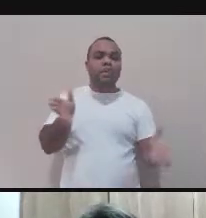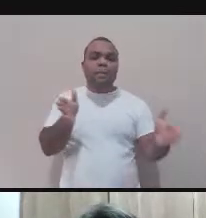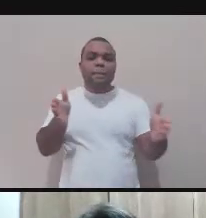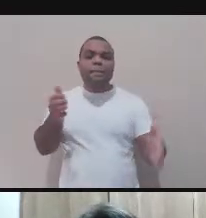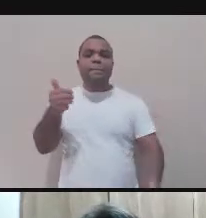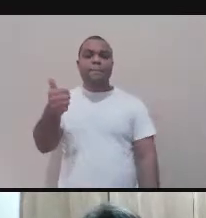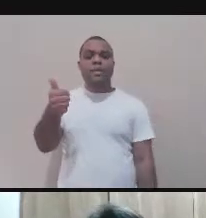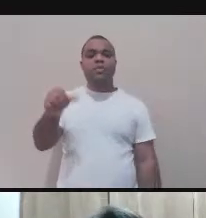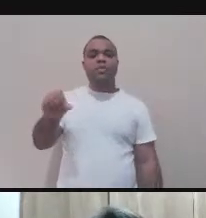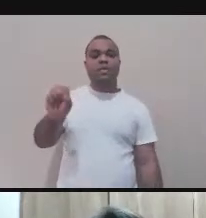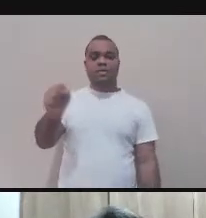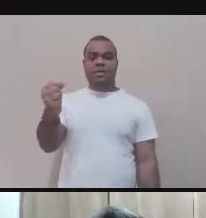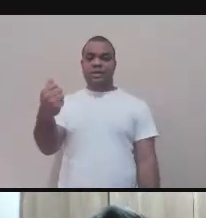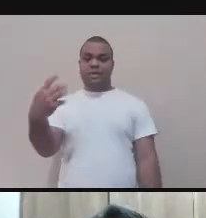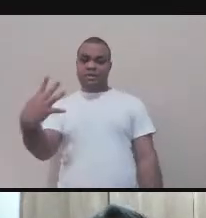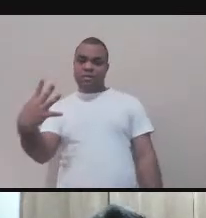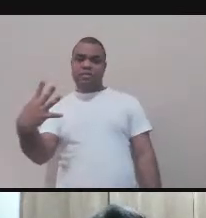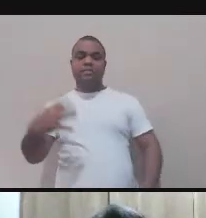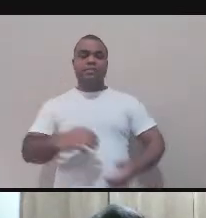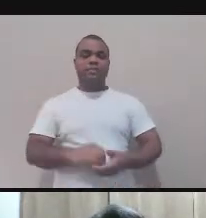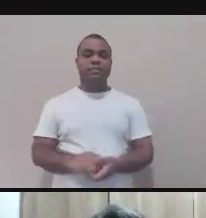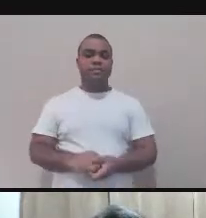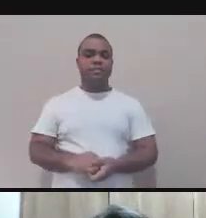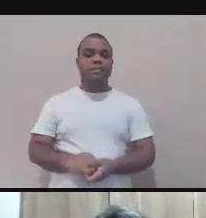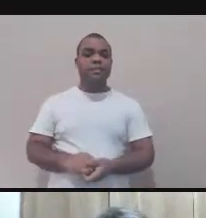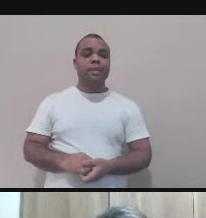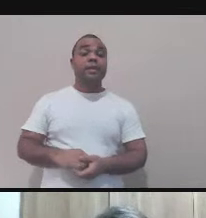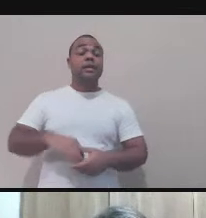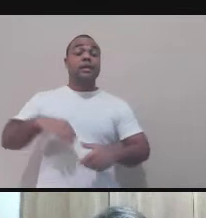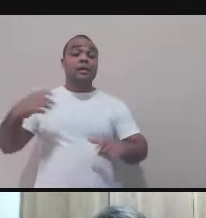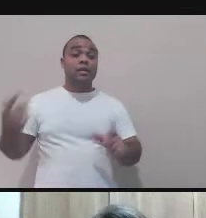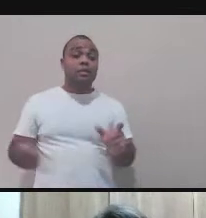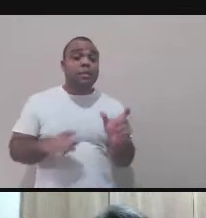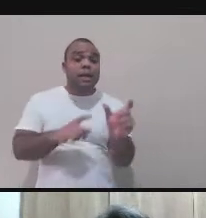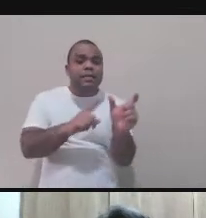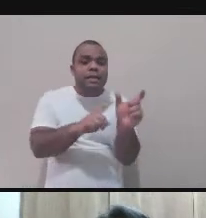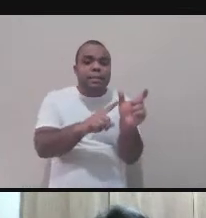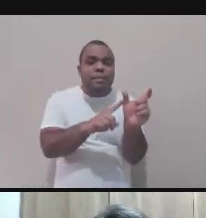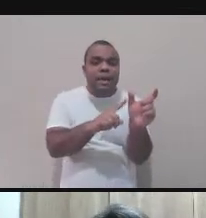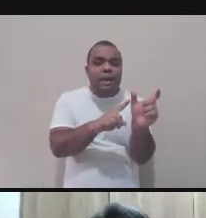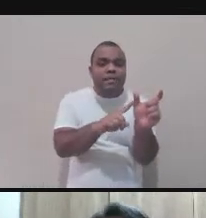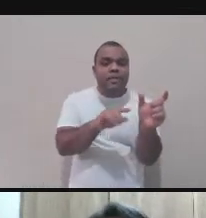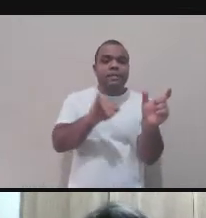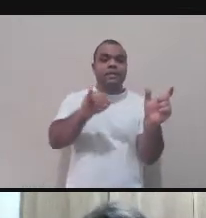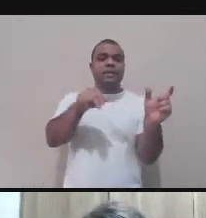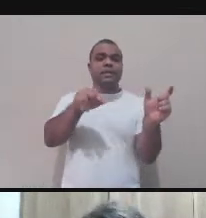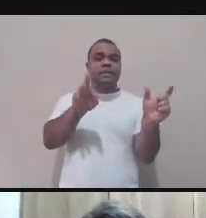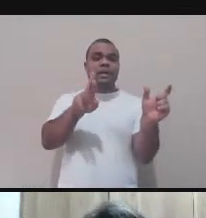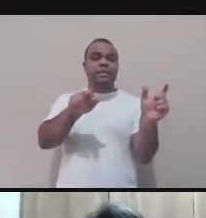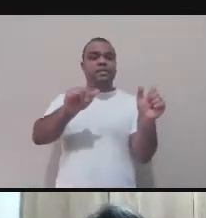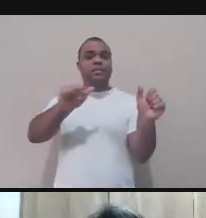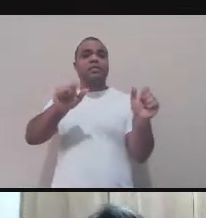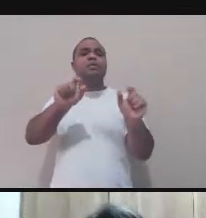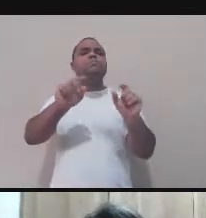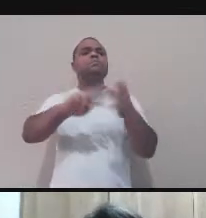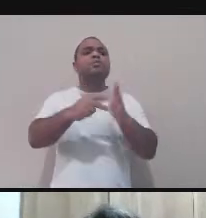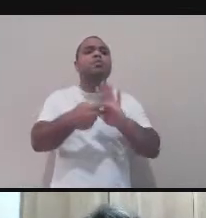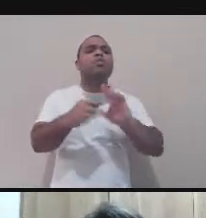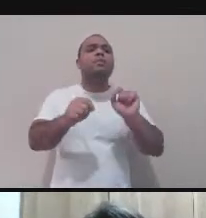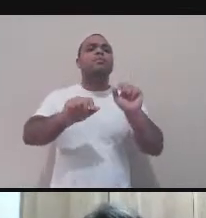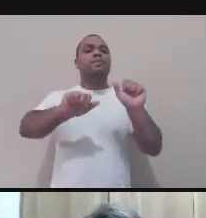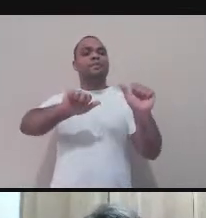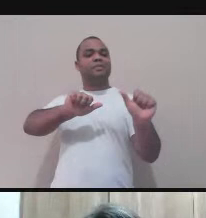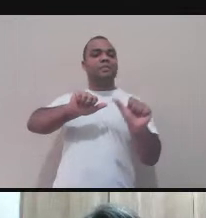sugere transformação, processo e recepção. E, assim, antes de continuar, eu acho